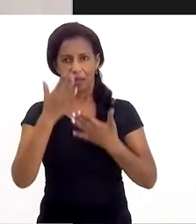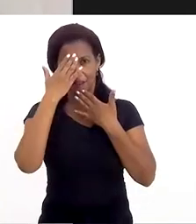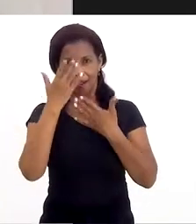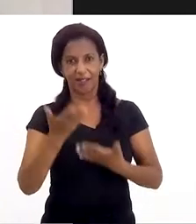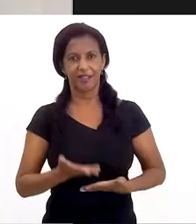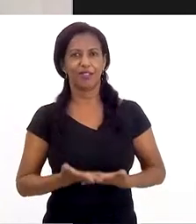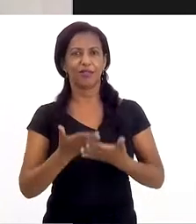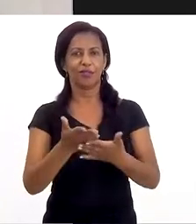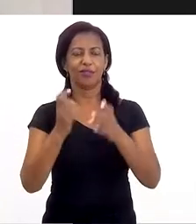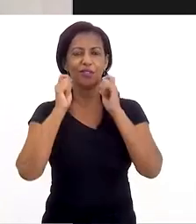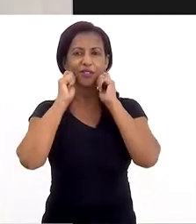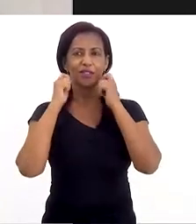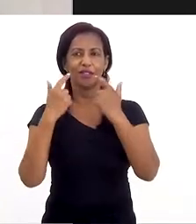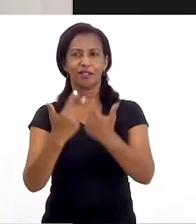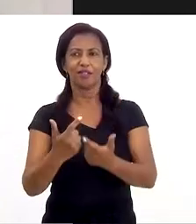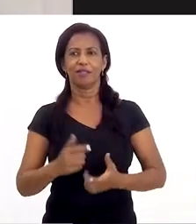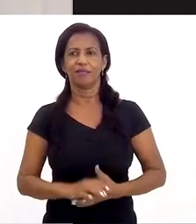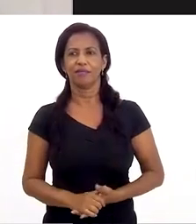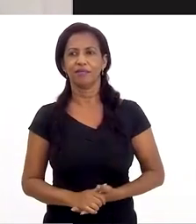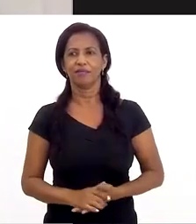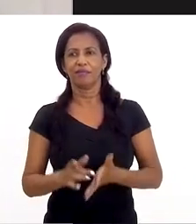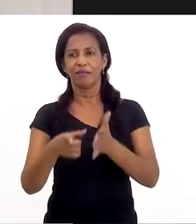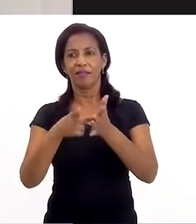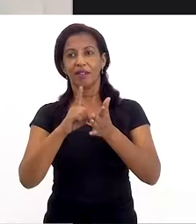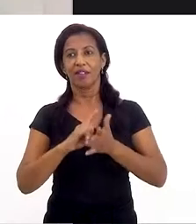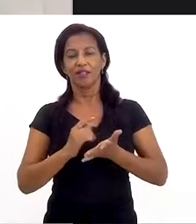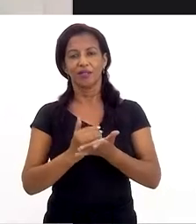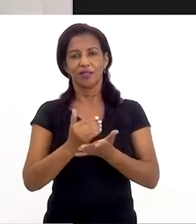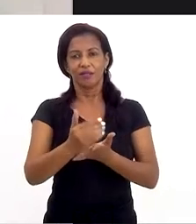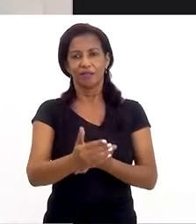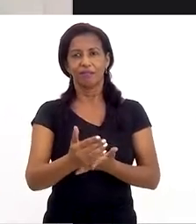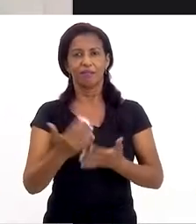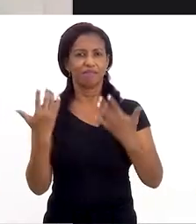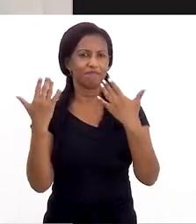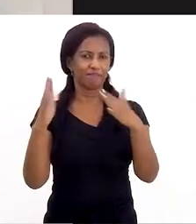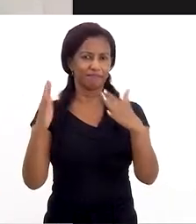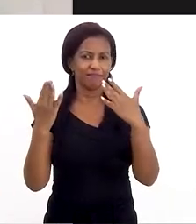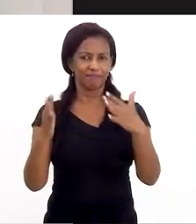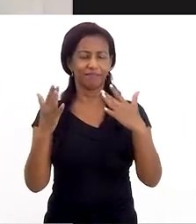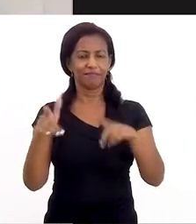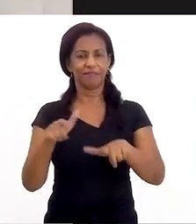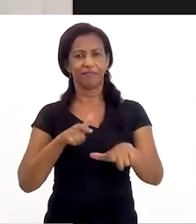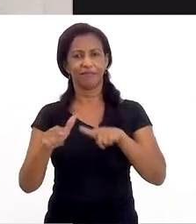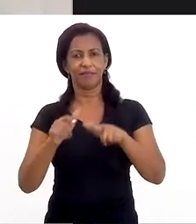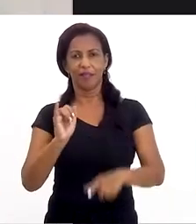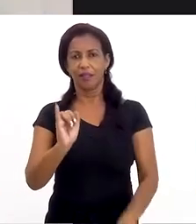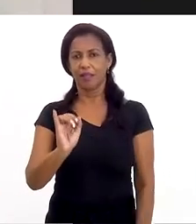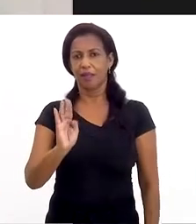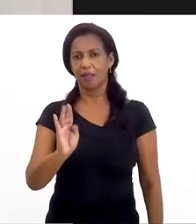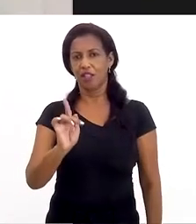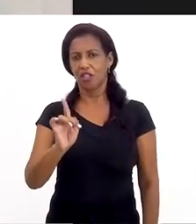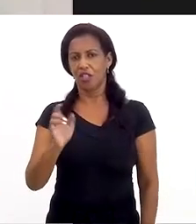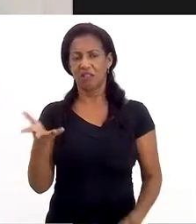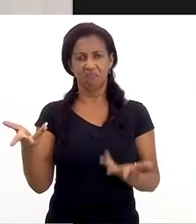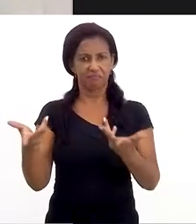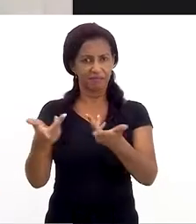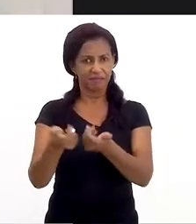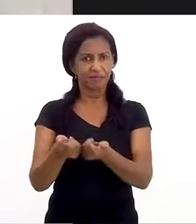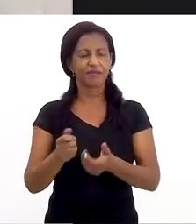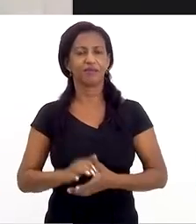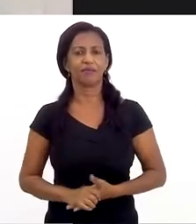Agradeço o convite da LERJ. Antes de iniciar minha fala, gostaria de parabenizar esse trabalho do IBGE. Achei